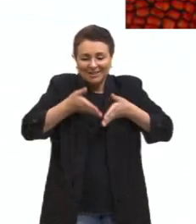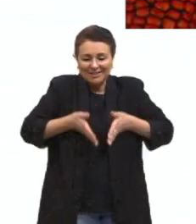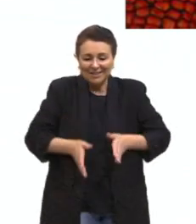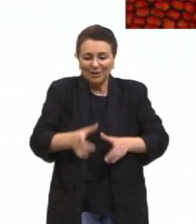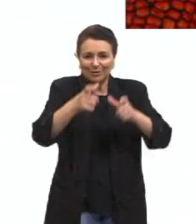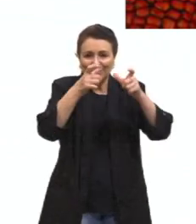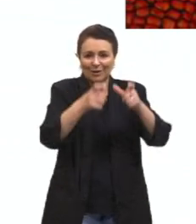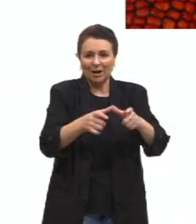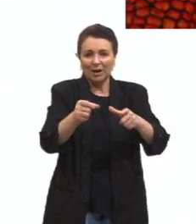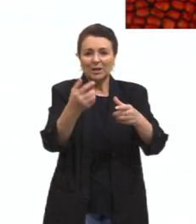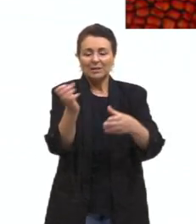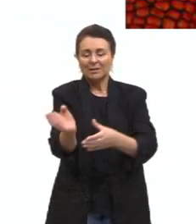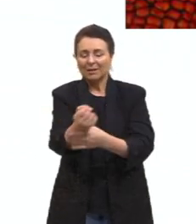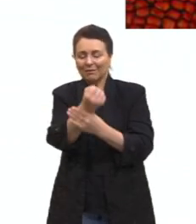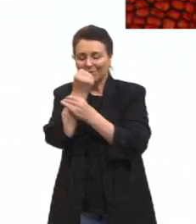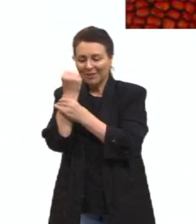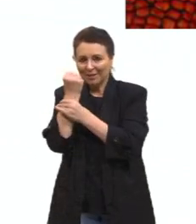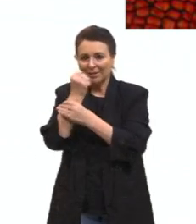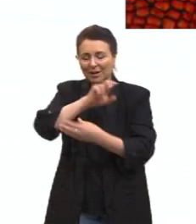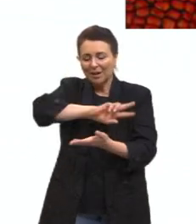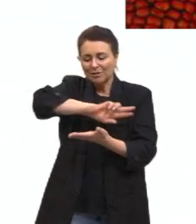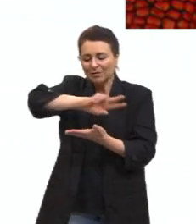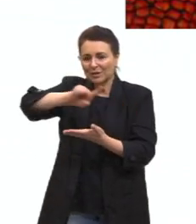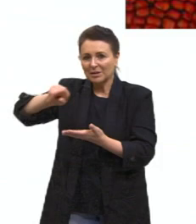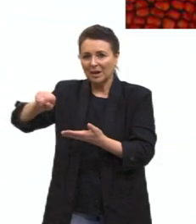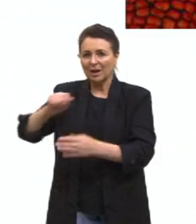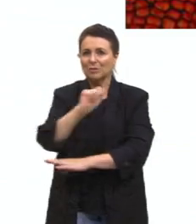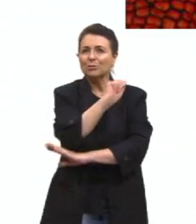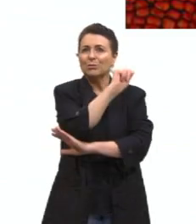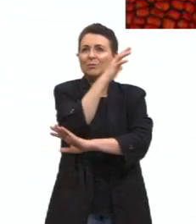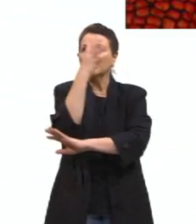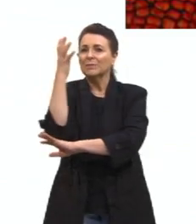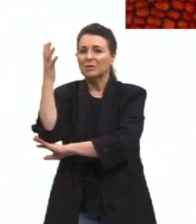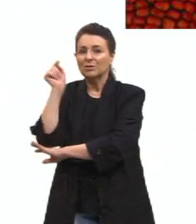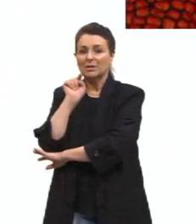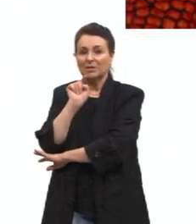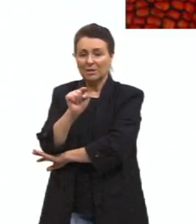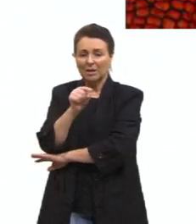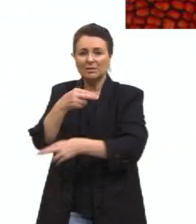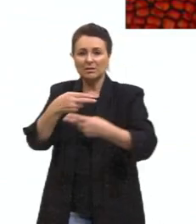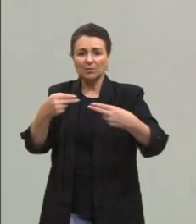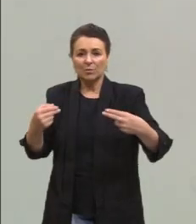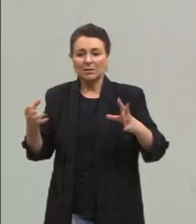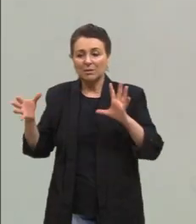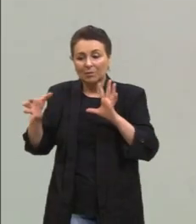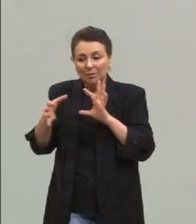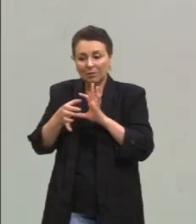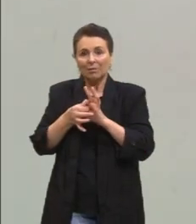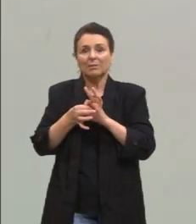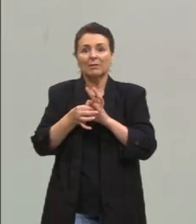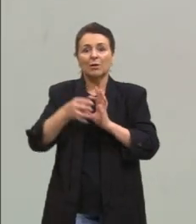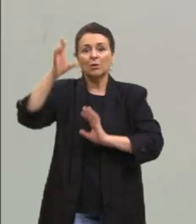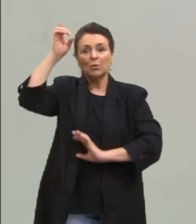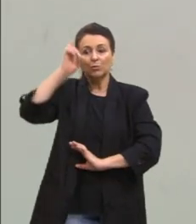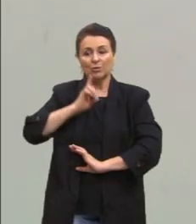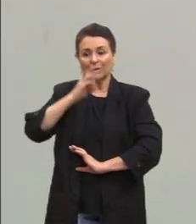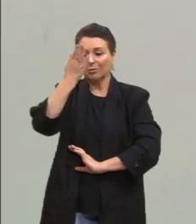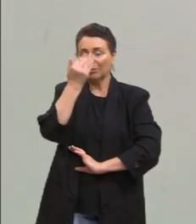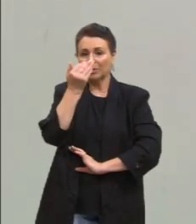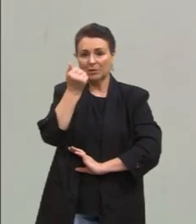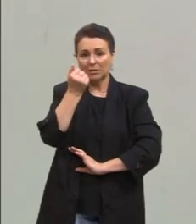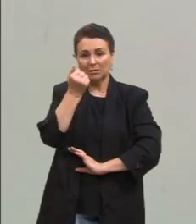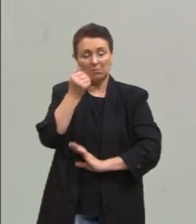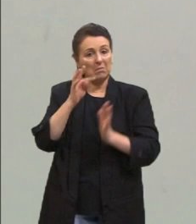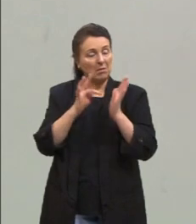diversidade, que eles defendem esse meio ambiente. Então, que essas questões estão conectadas. E o direito à alimentação, em teoria,